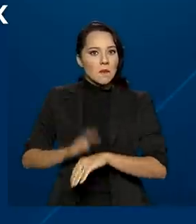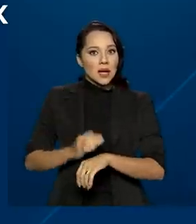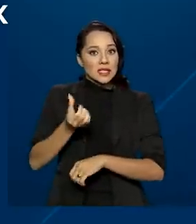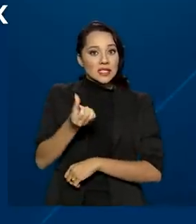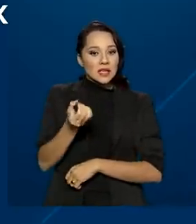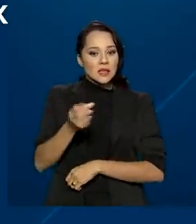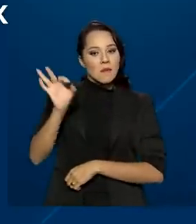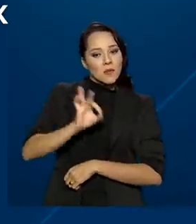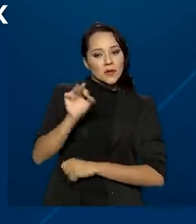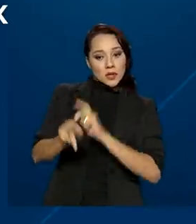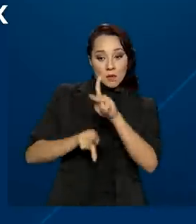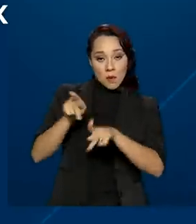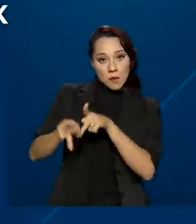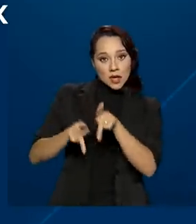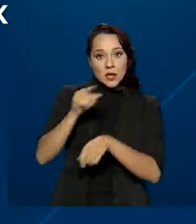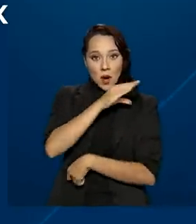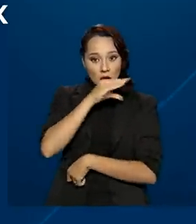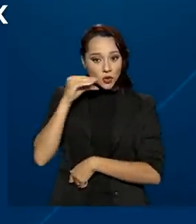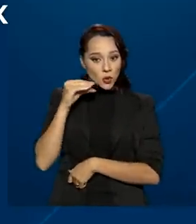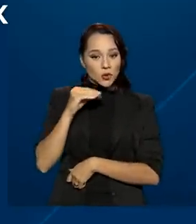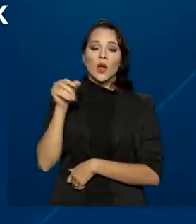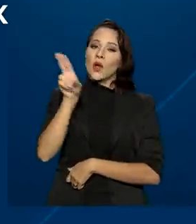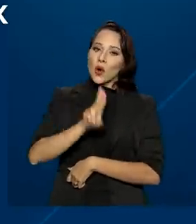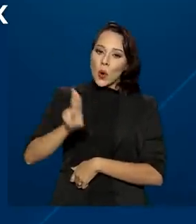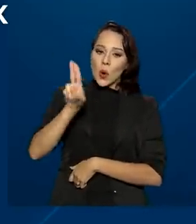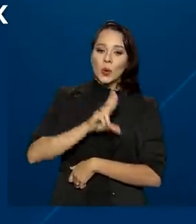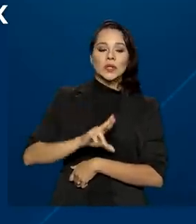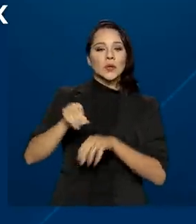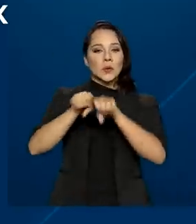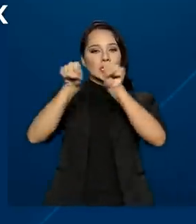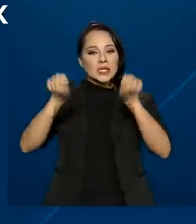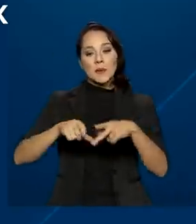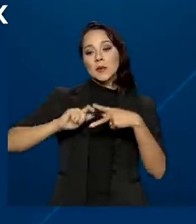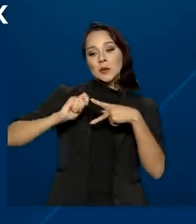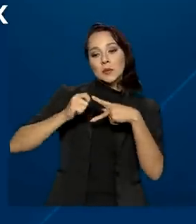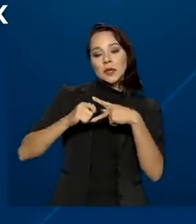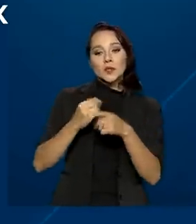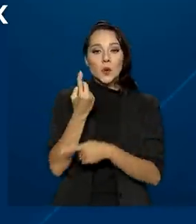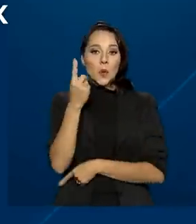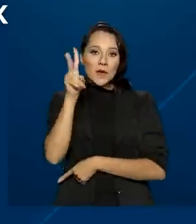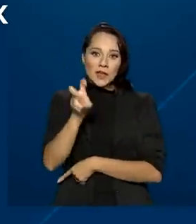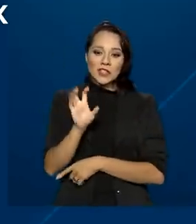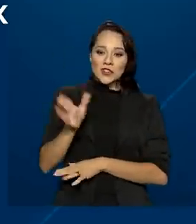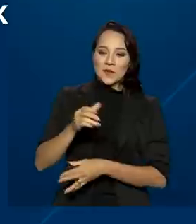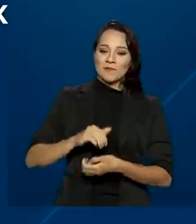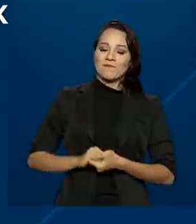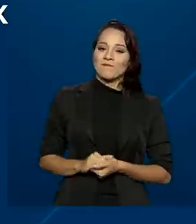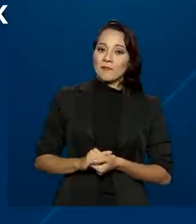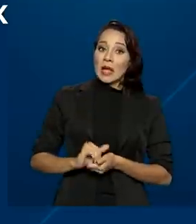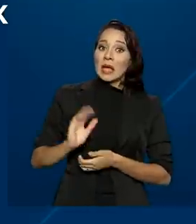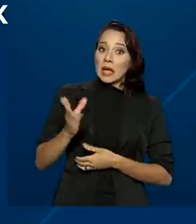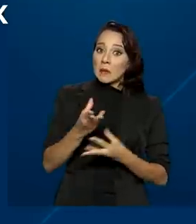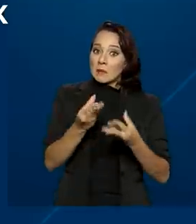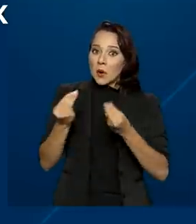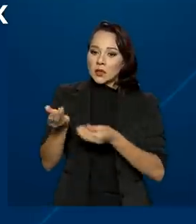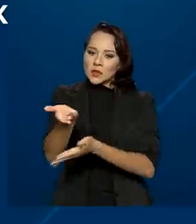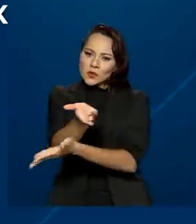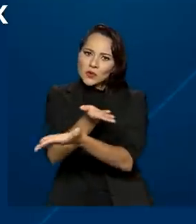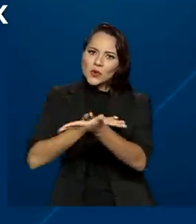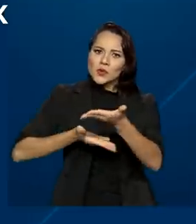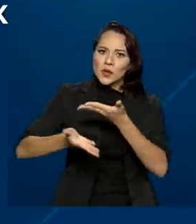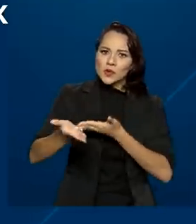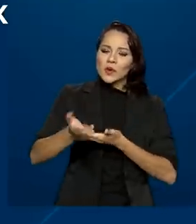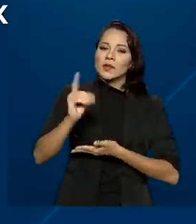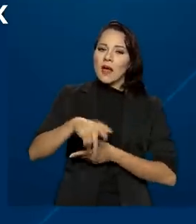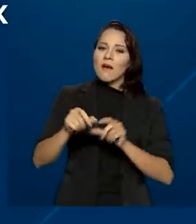60% da população adulta utilizaram o sistema pelo menos uma vez e a maior parte das transações